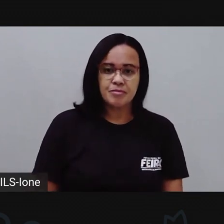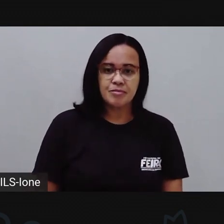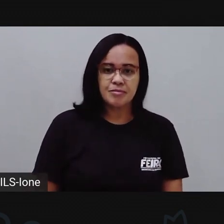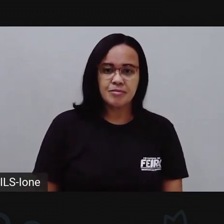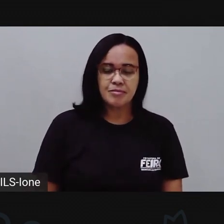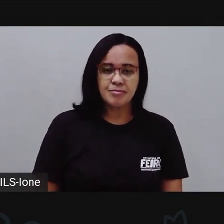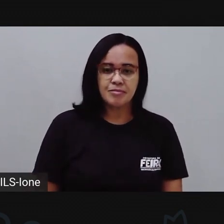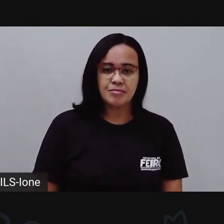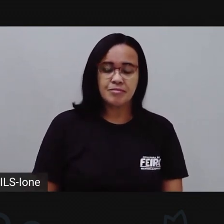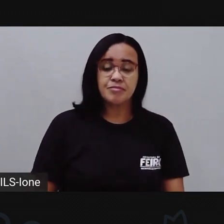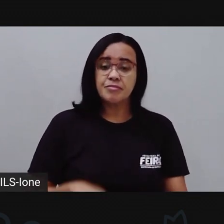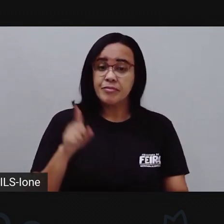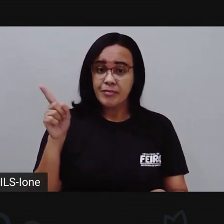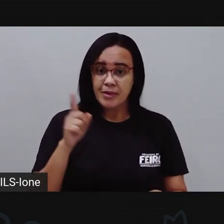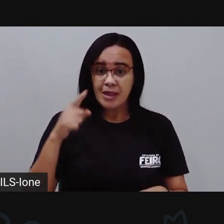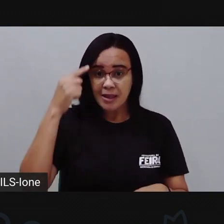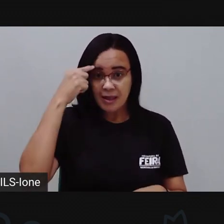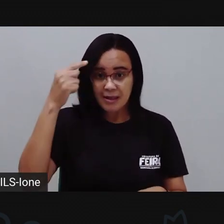Lá no cordel,